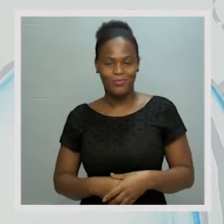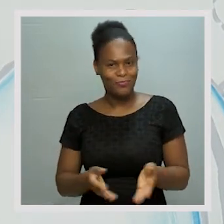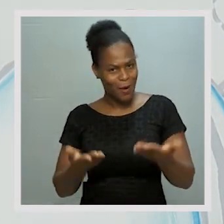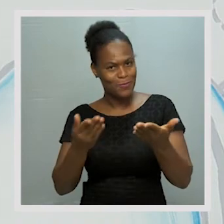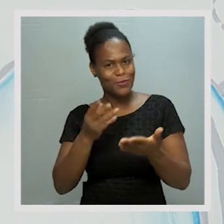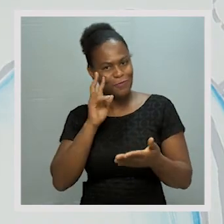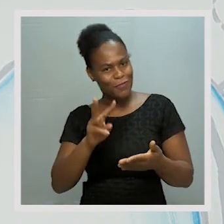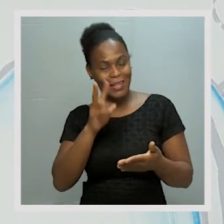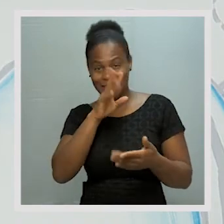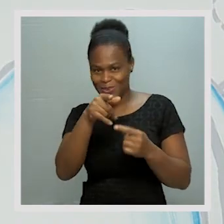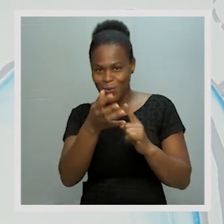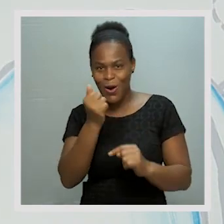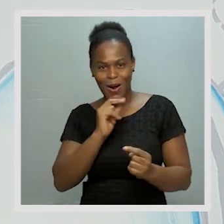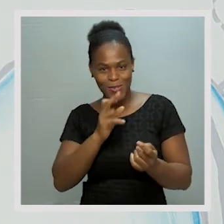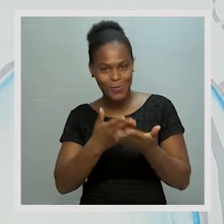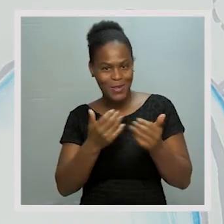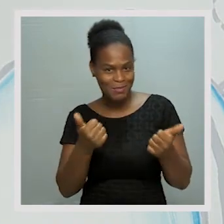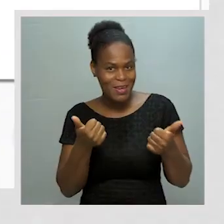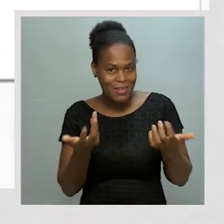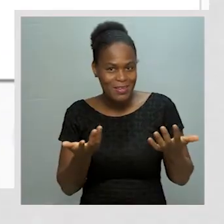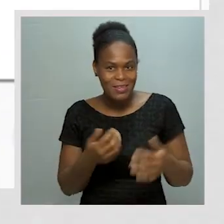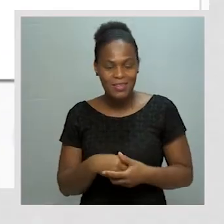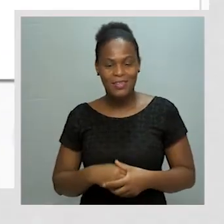Vamos? Vamos ver se conseguiram.